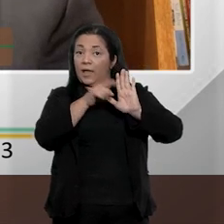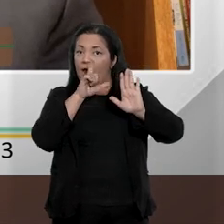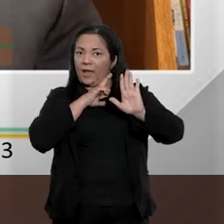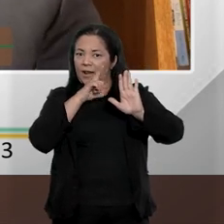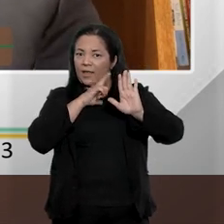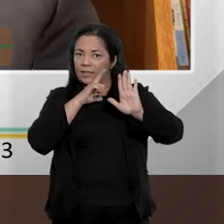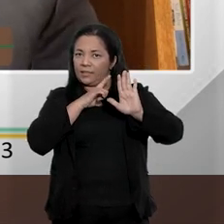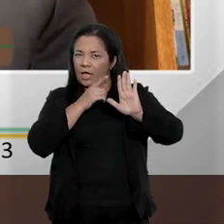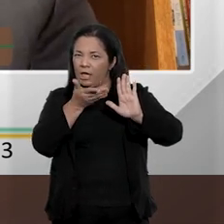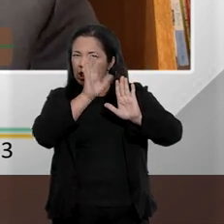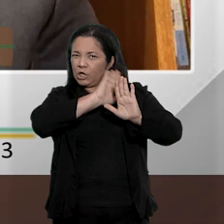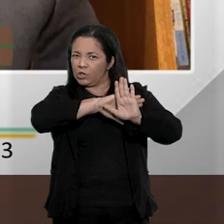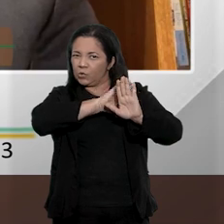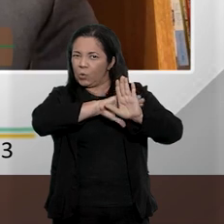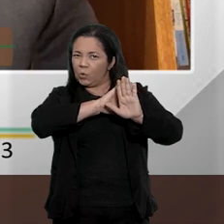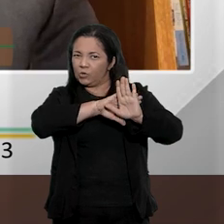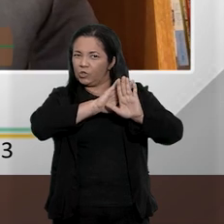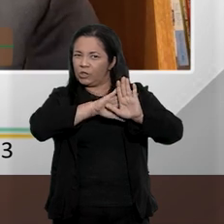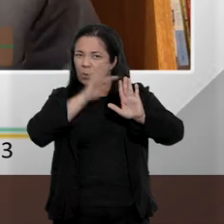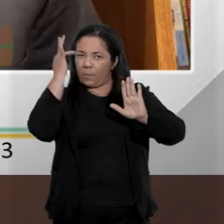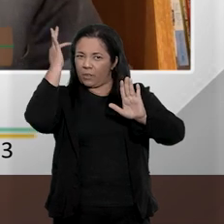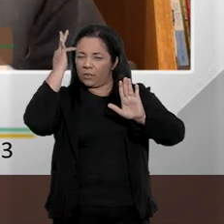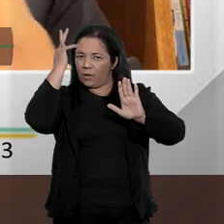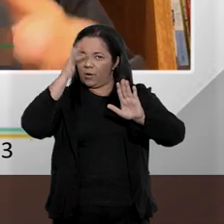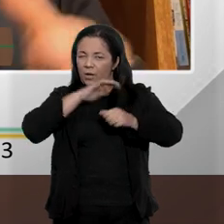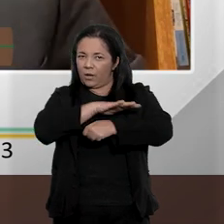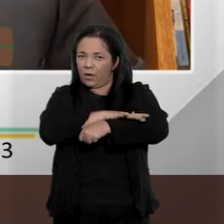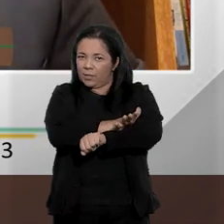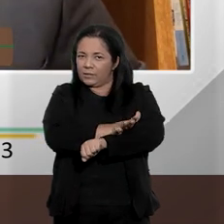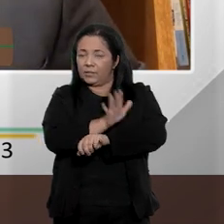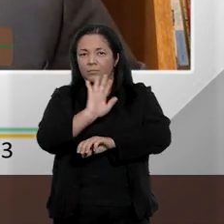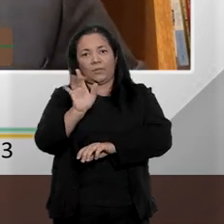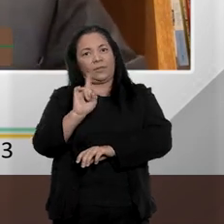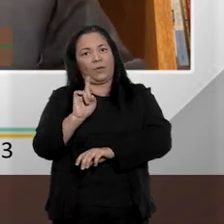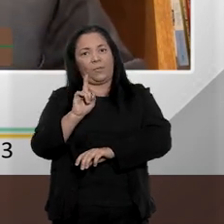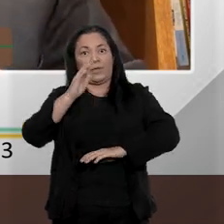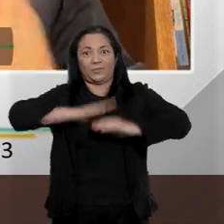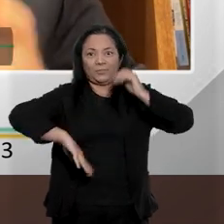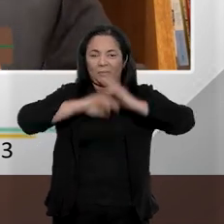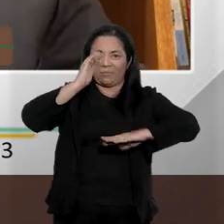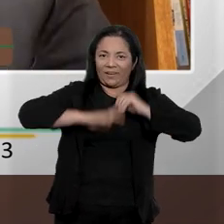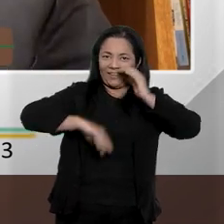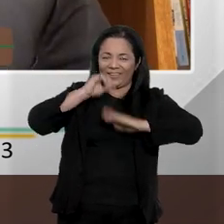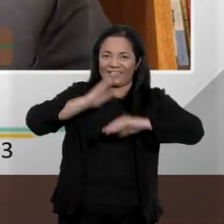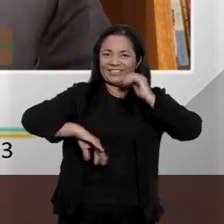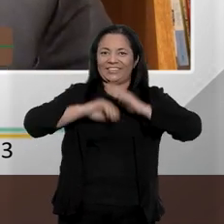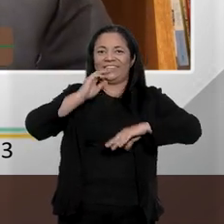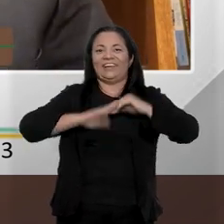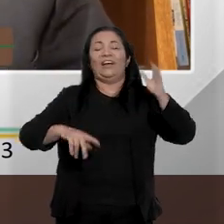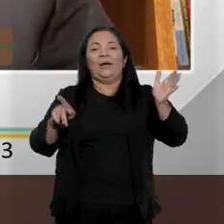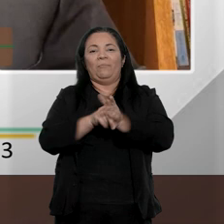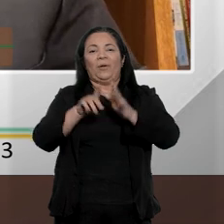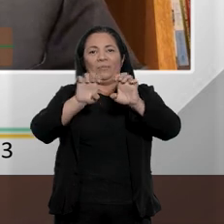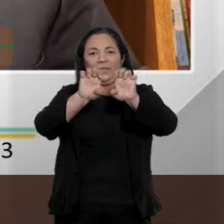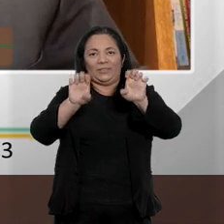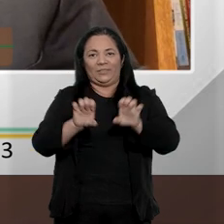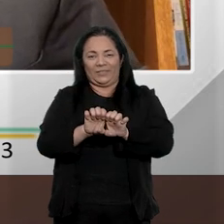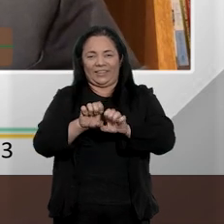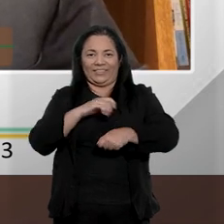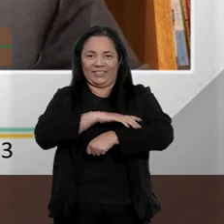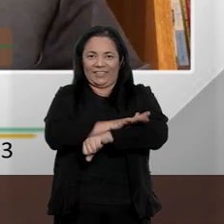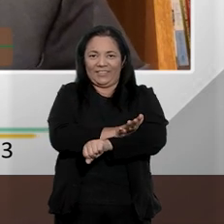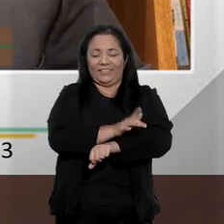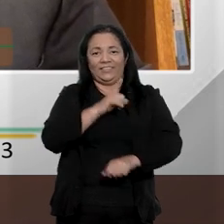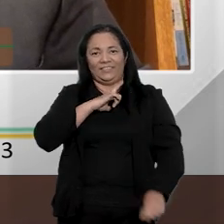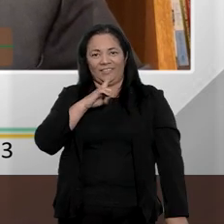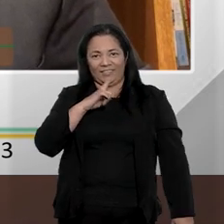praxe de uma sociedade estruturada com base em racismo estrutural acabou fazendo com